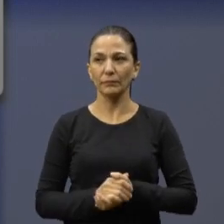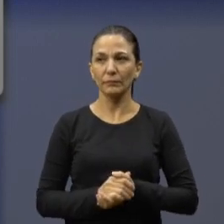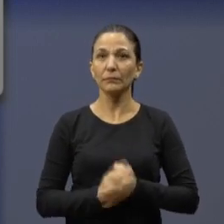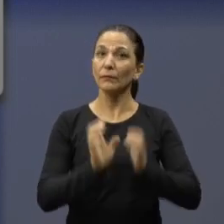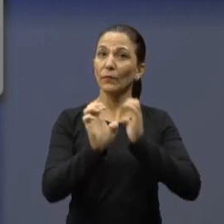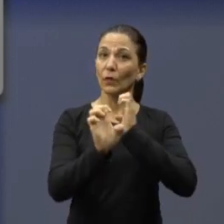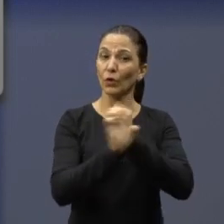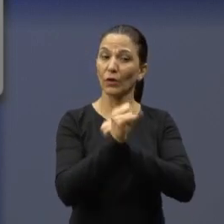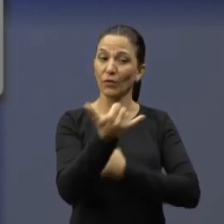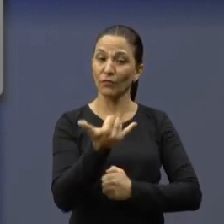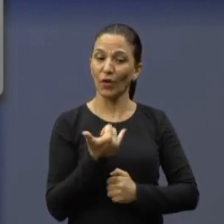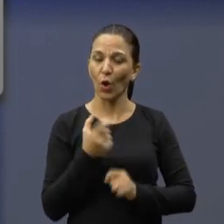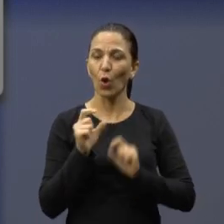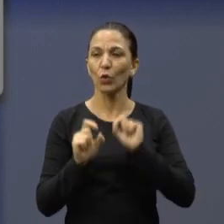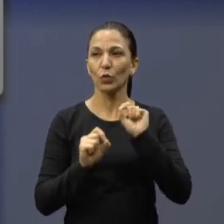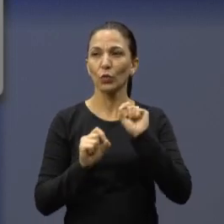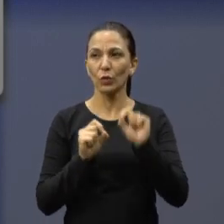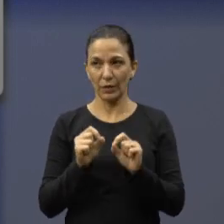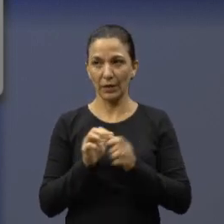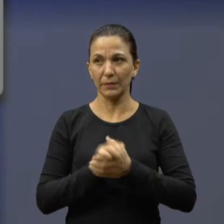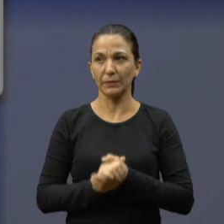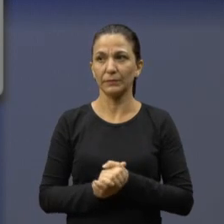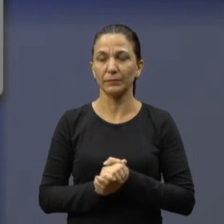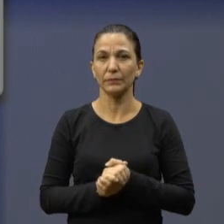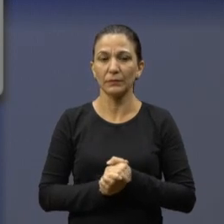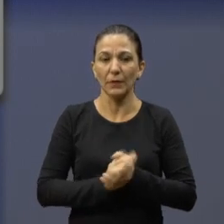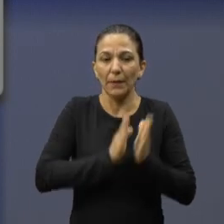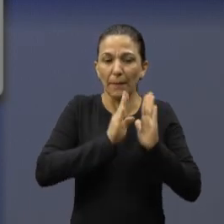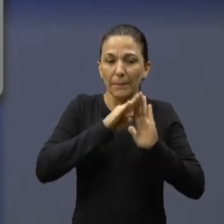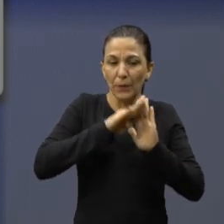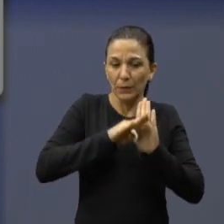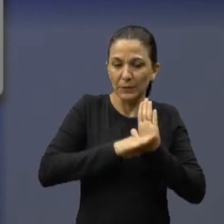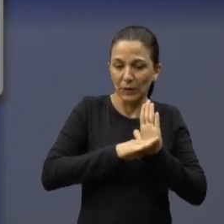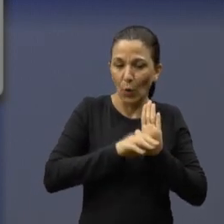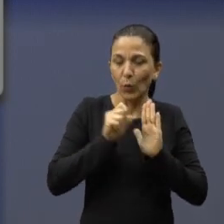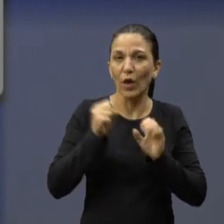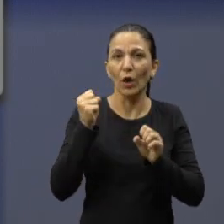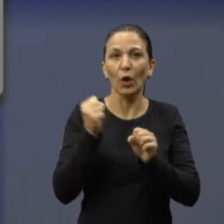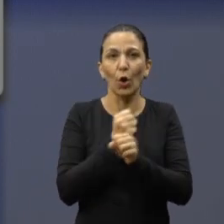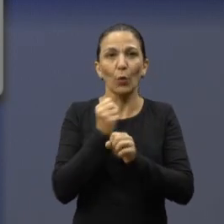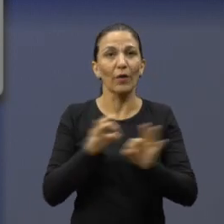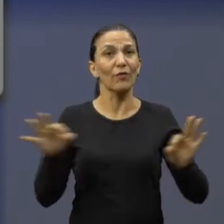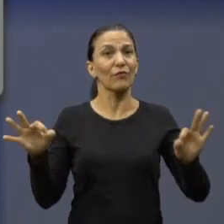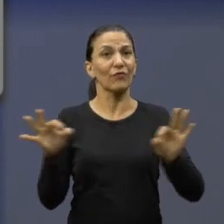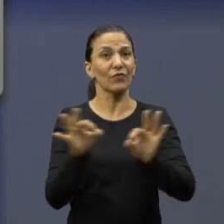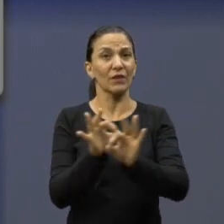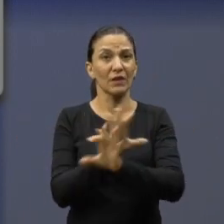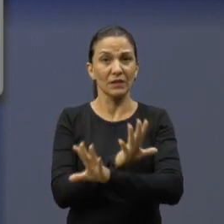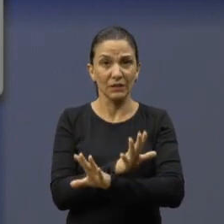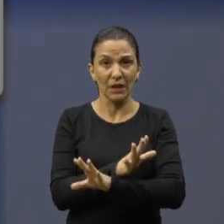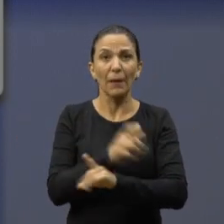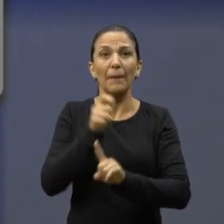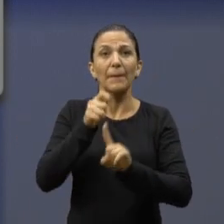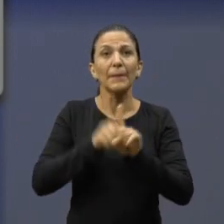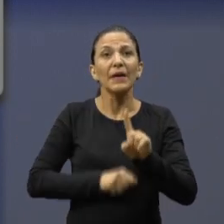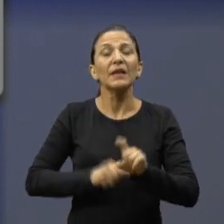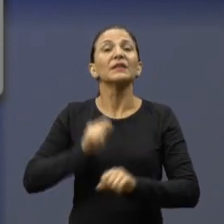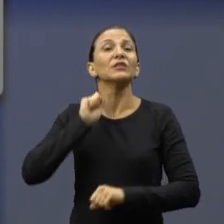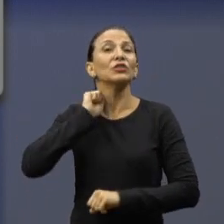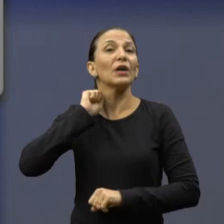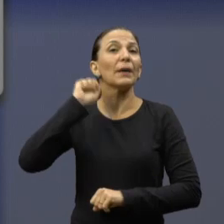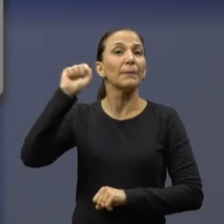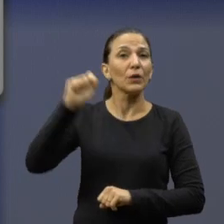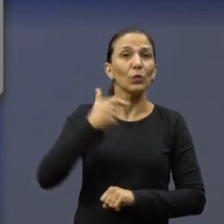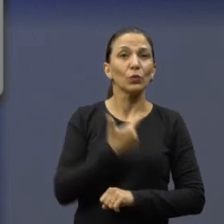entre aspas, de acordo com a programação, as obras devem ser finalizadas no mês de abril deste